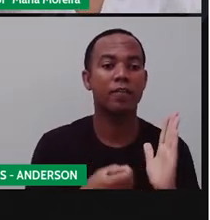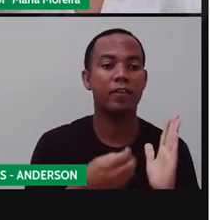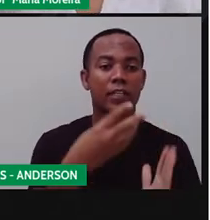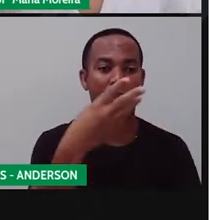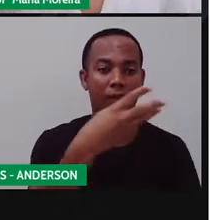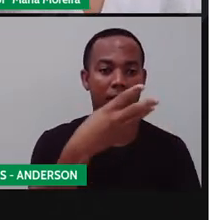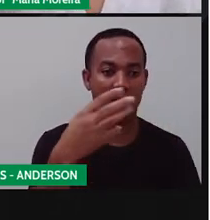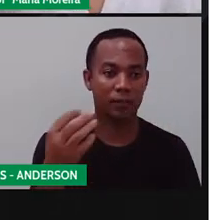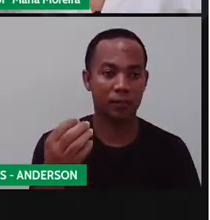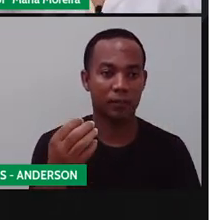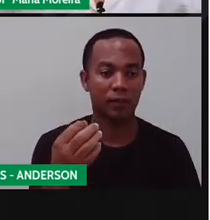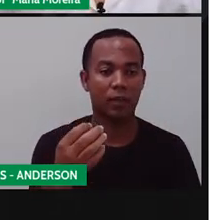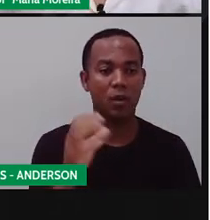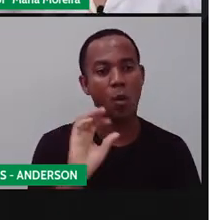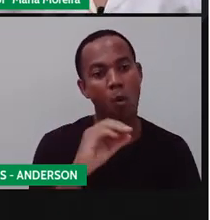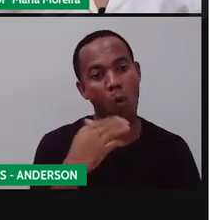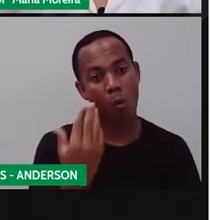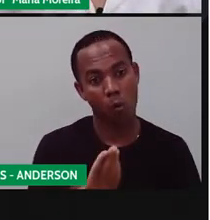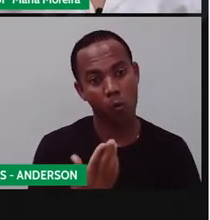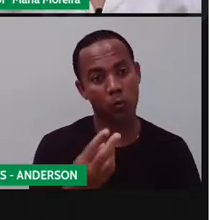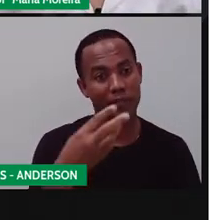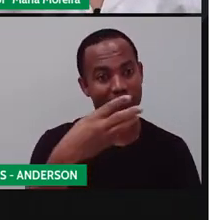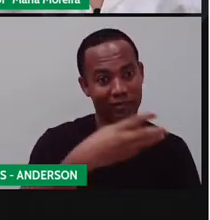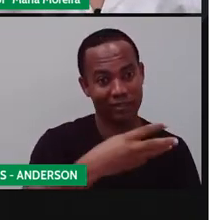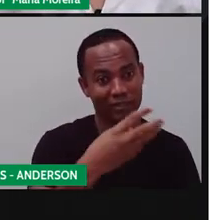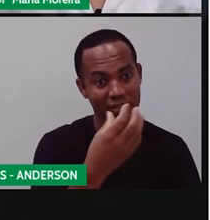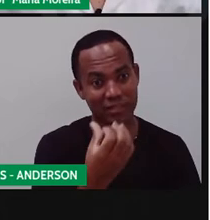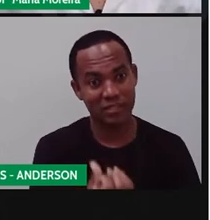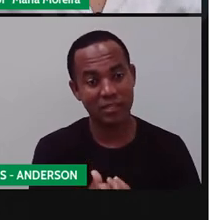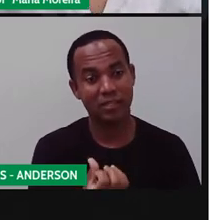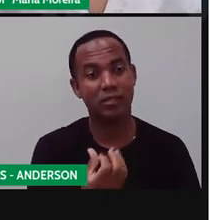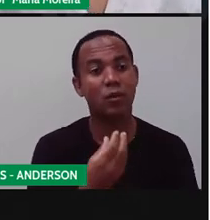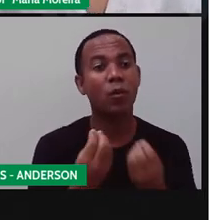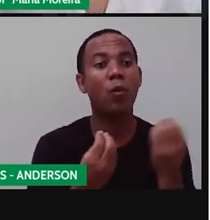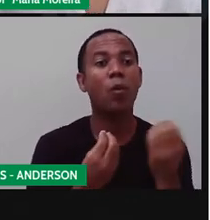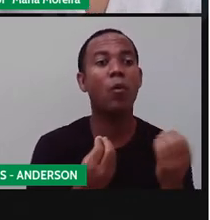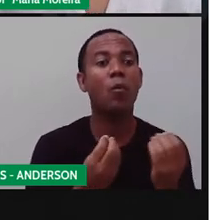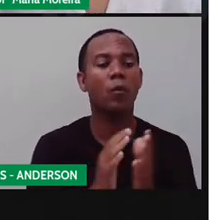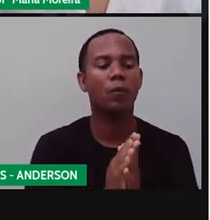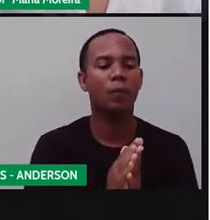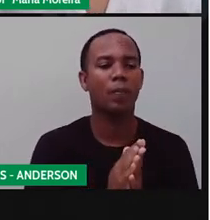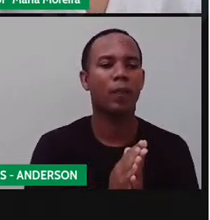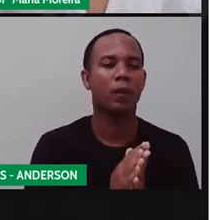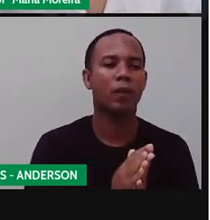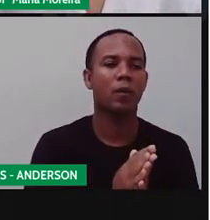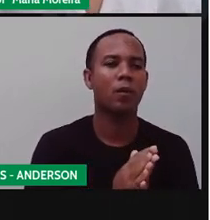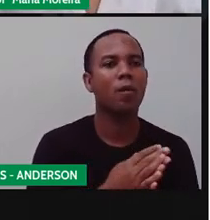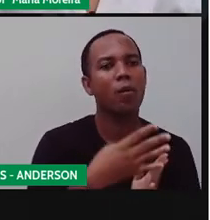30 e 6. E aí? E seria o 42